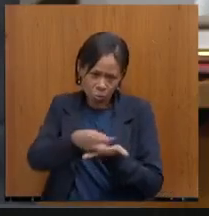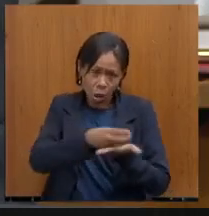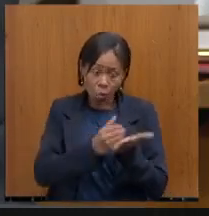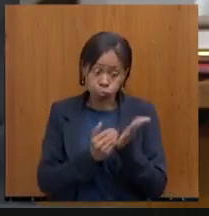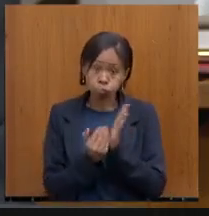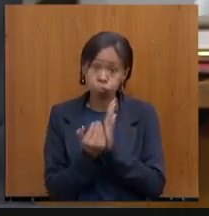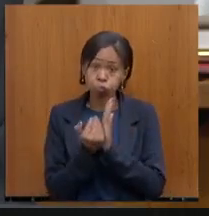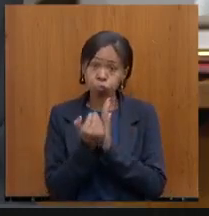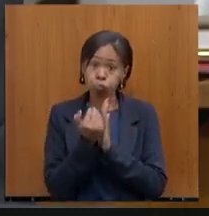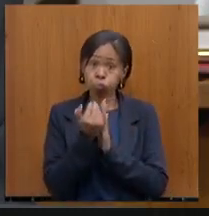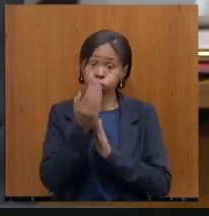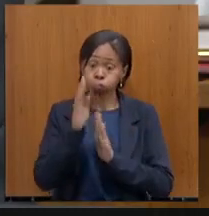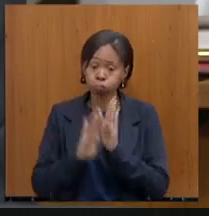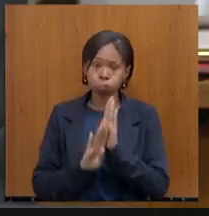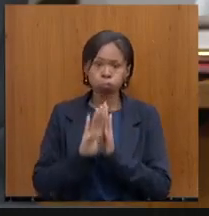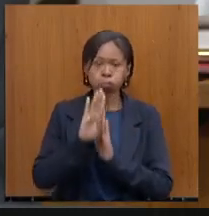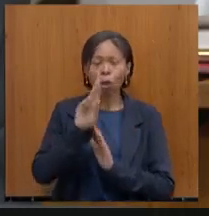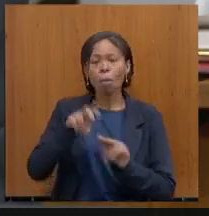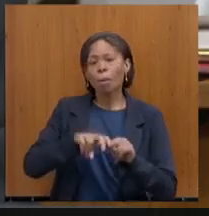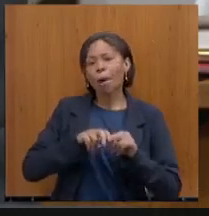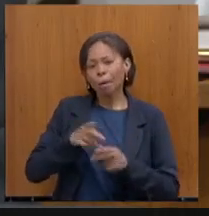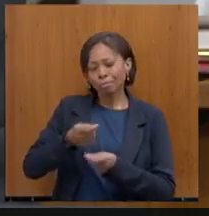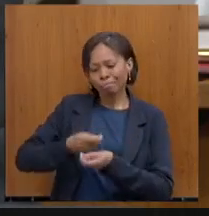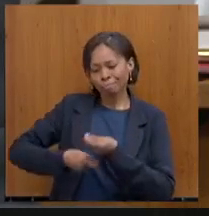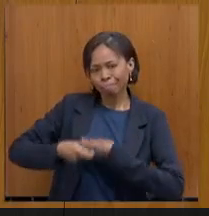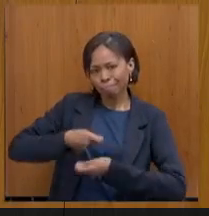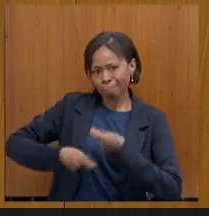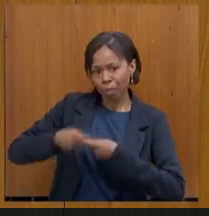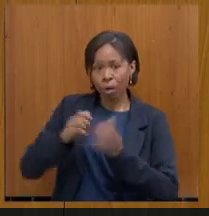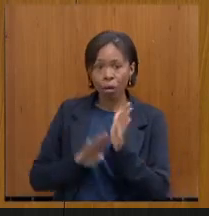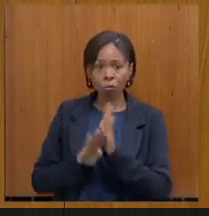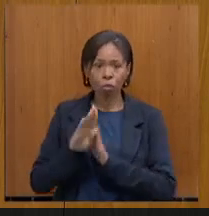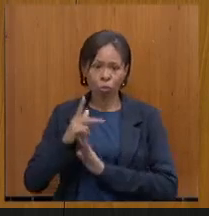econômico também. Nós temos aí a evolução do PIB,